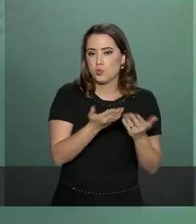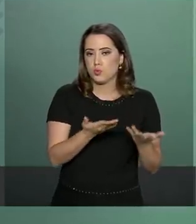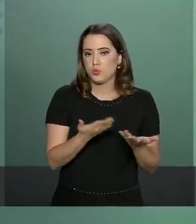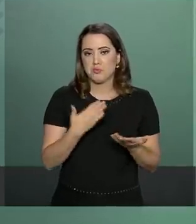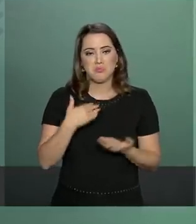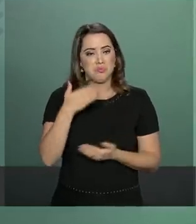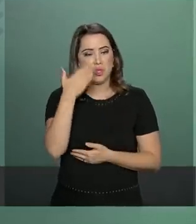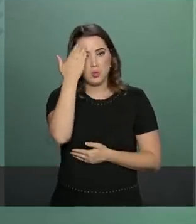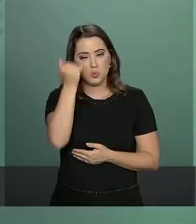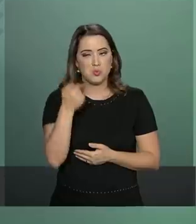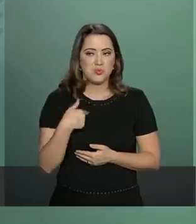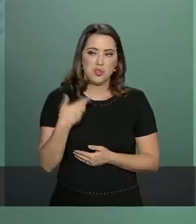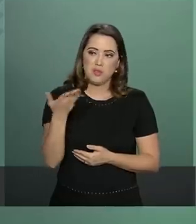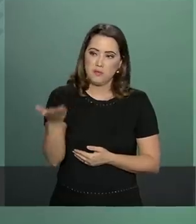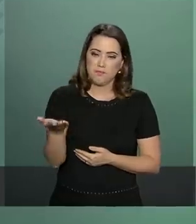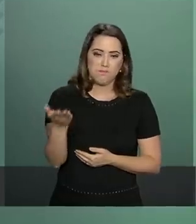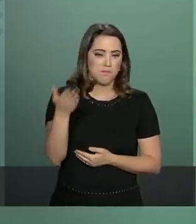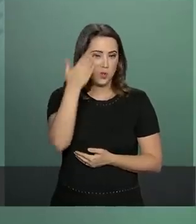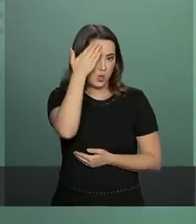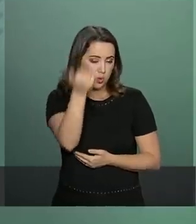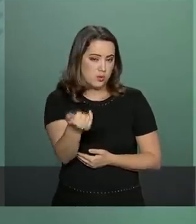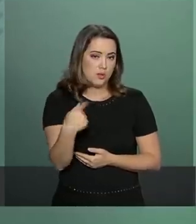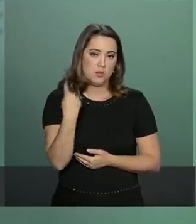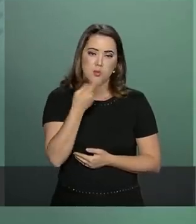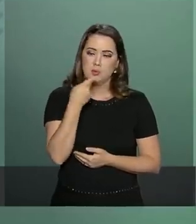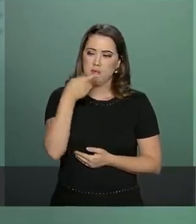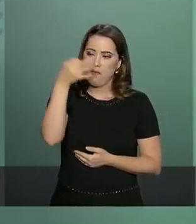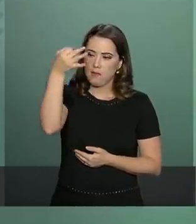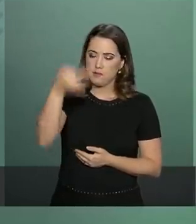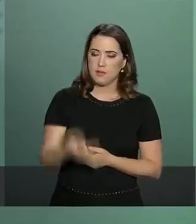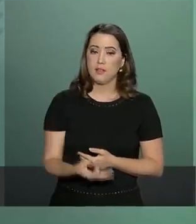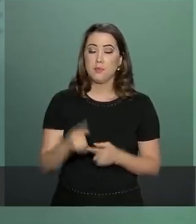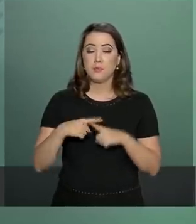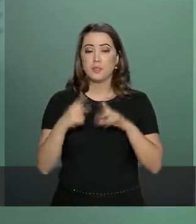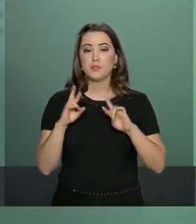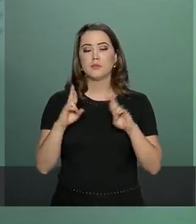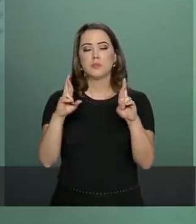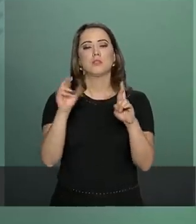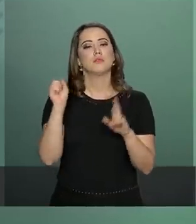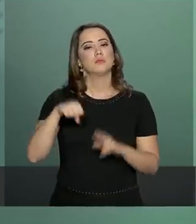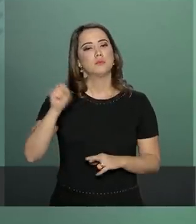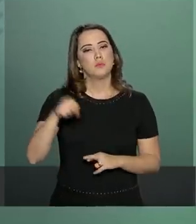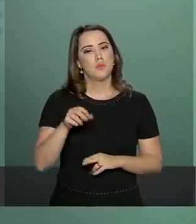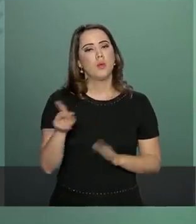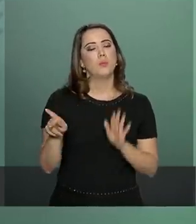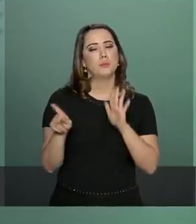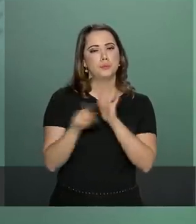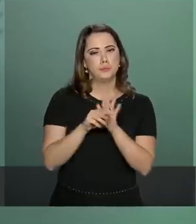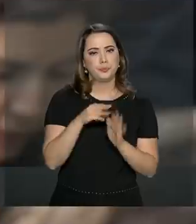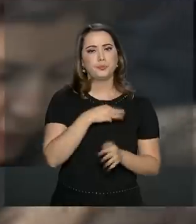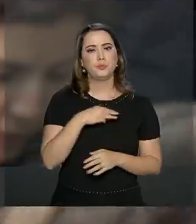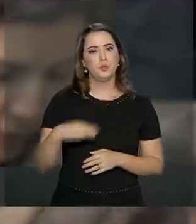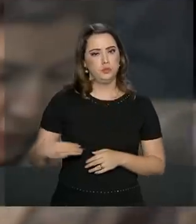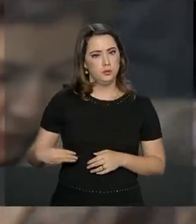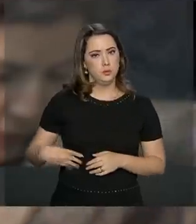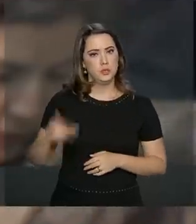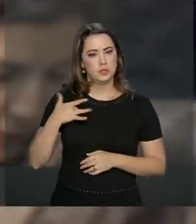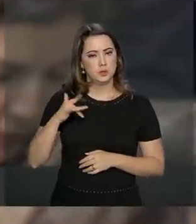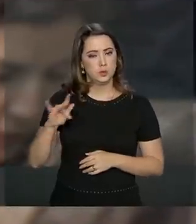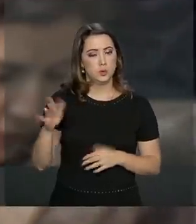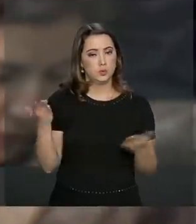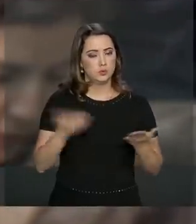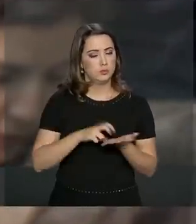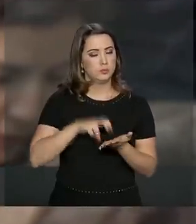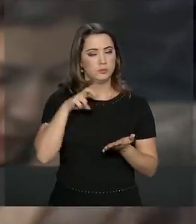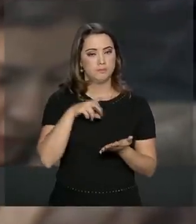nem eu, tampouco você, nós não podemos afirmar isso. Mas a esperança é esta. próprio ministro Onyx Lorenzoni se encontrava na reunião